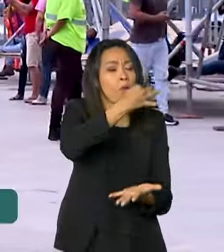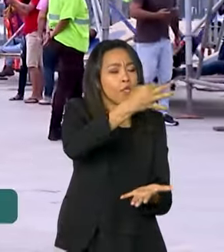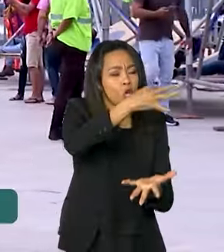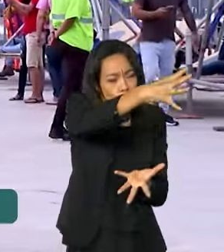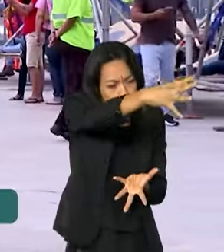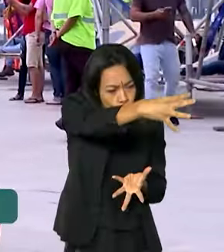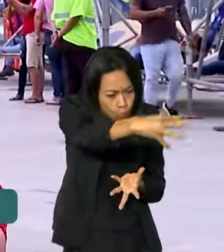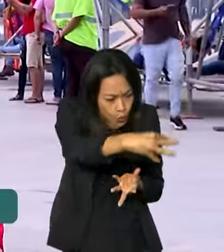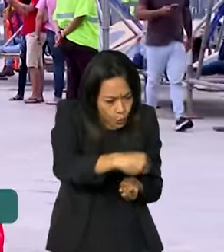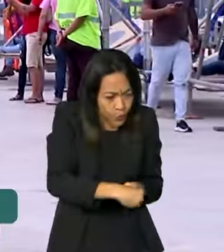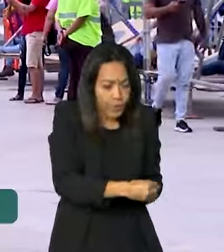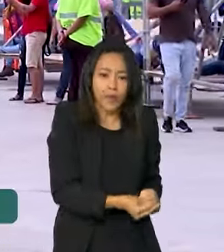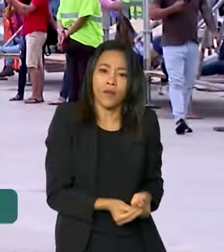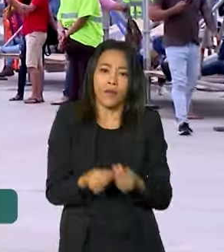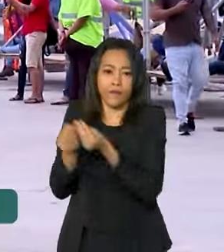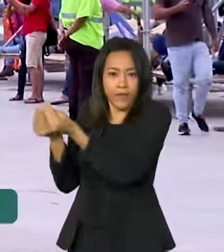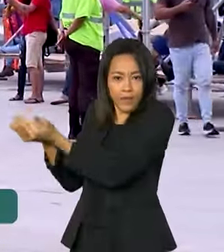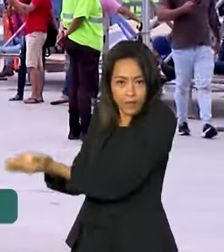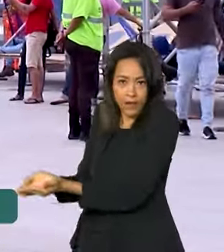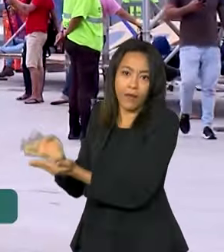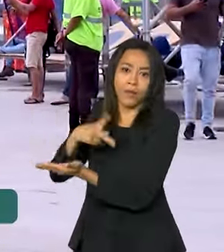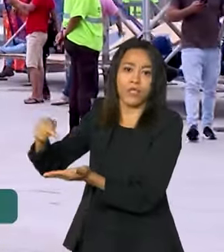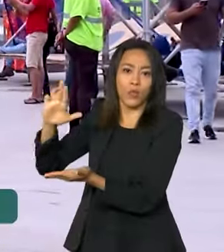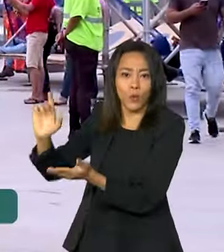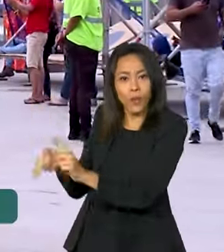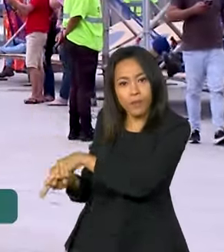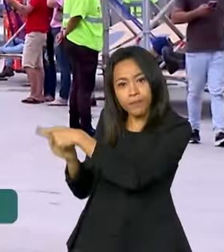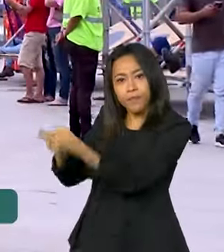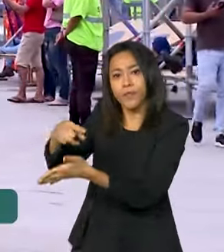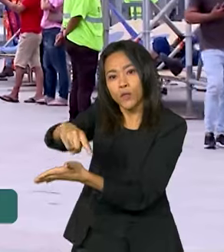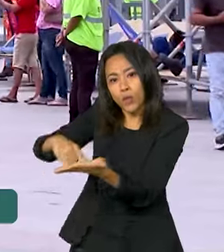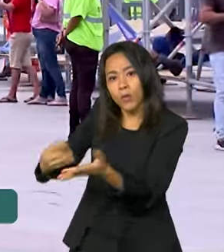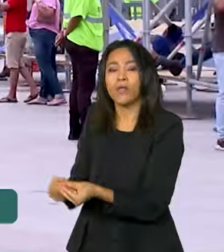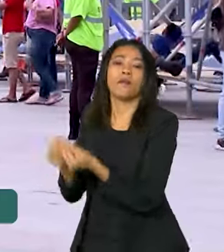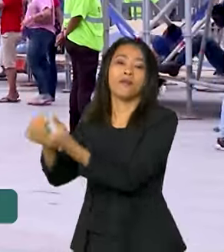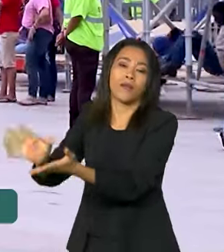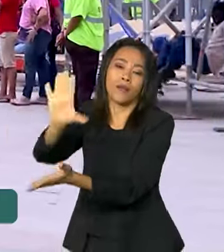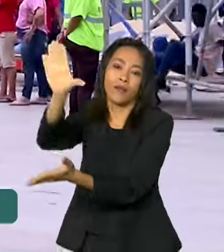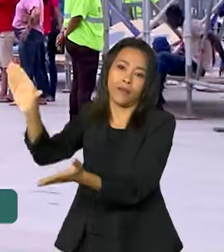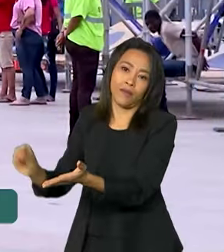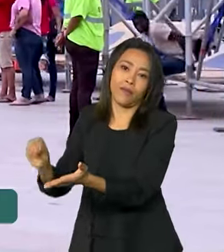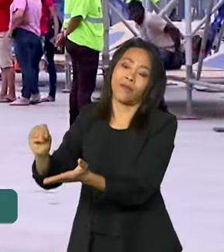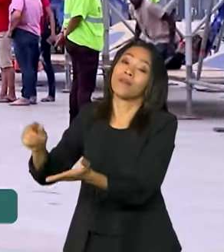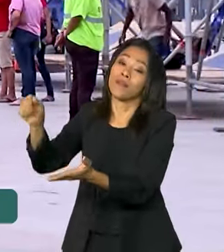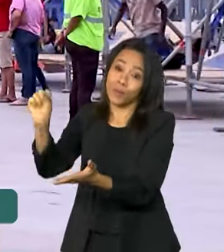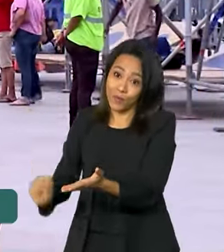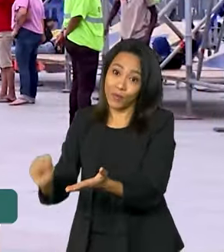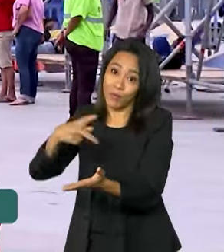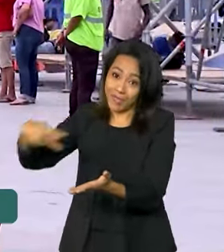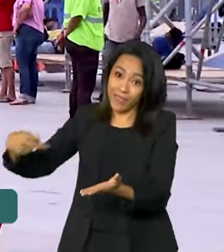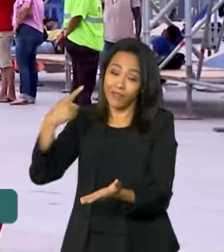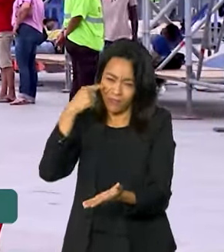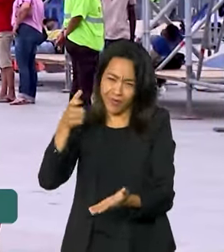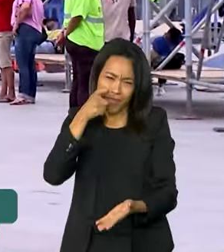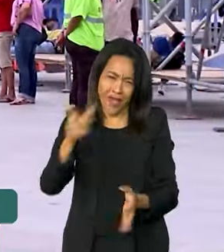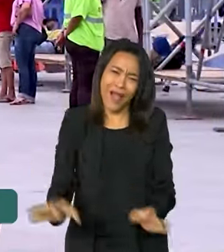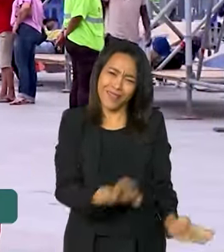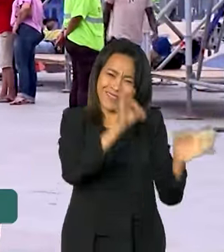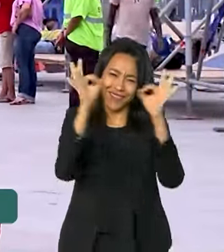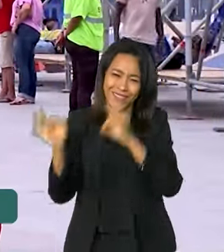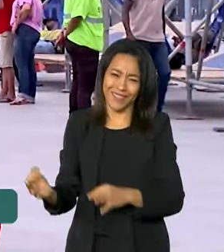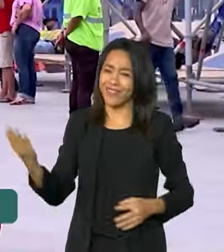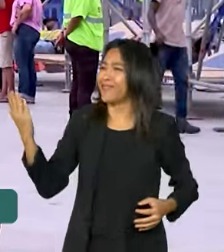ao presidente Lula e ao próximo presidente do G20, o presidente da África do Sul, Sirio Ramaposa. Vamos ver agora na reportagem de